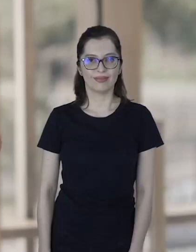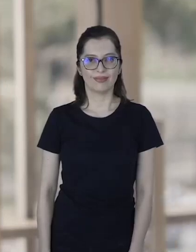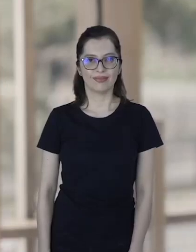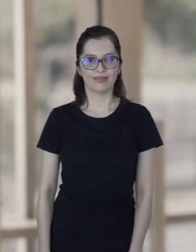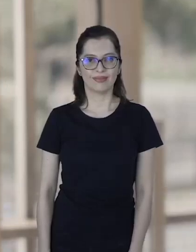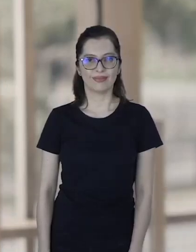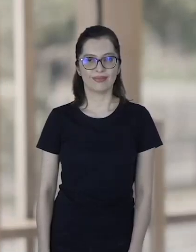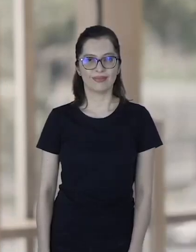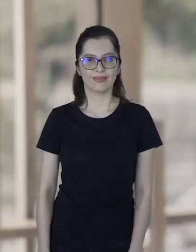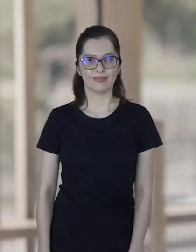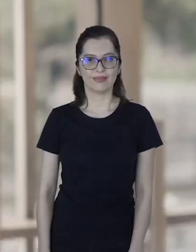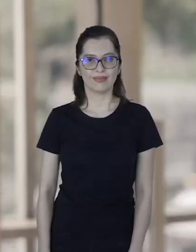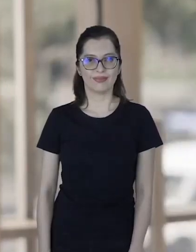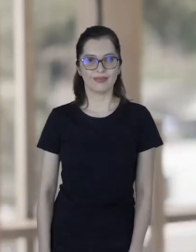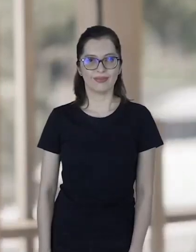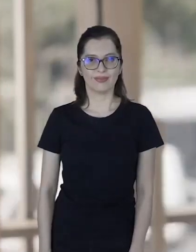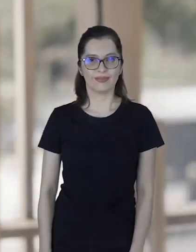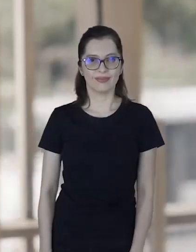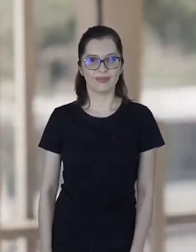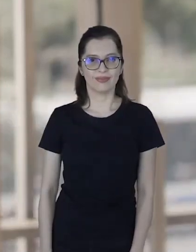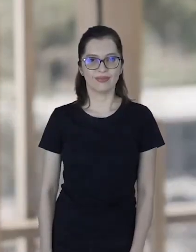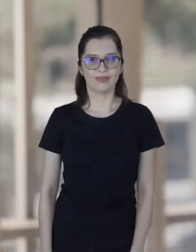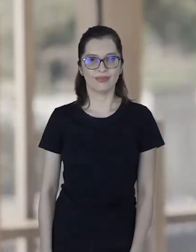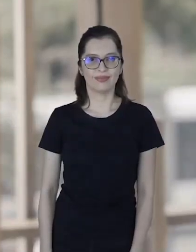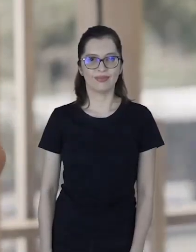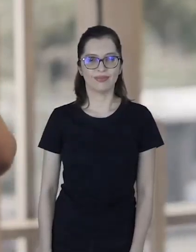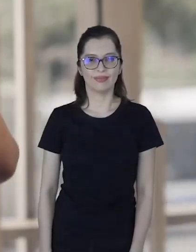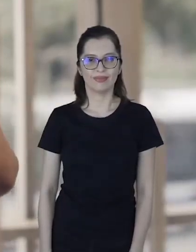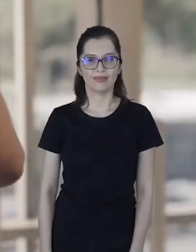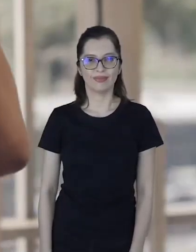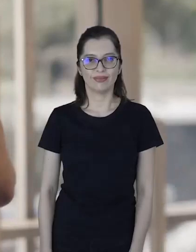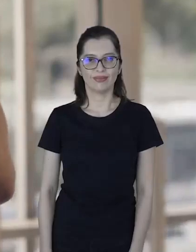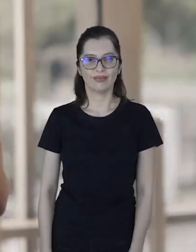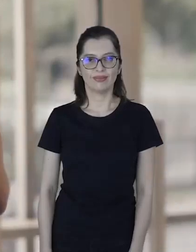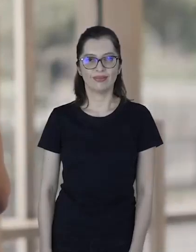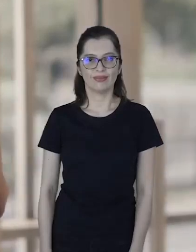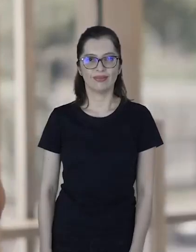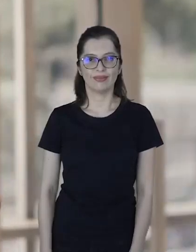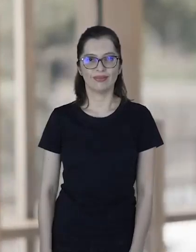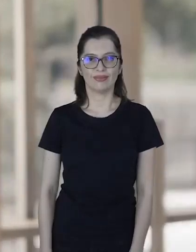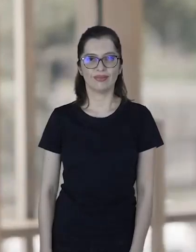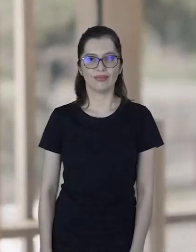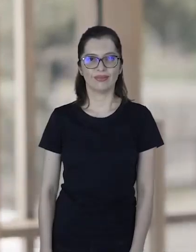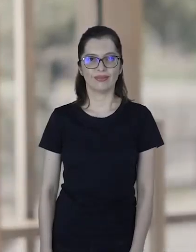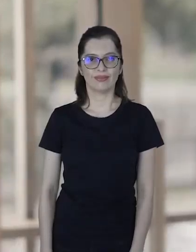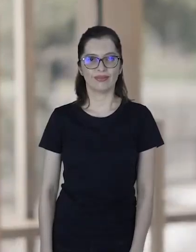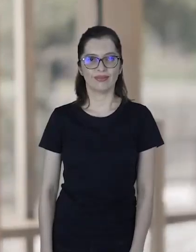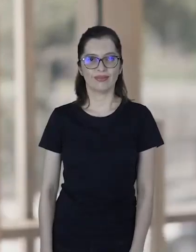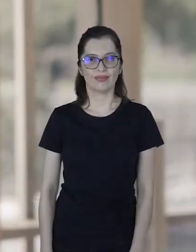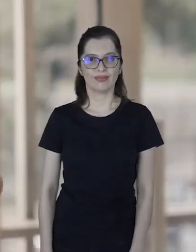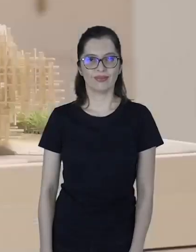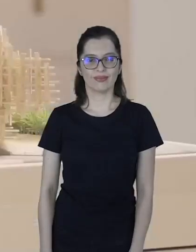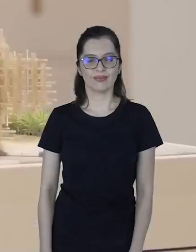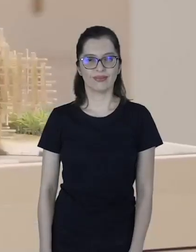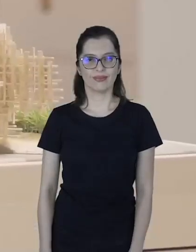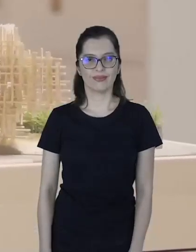transcrição em braile me ajuda a compreender o que está sendo exposto ou o que está sendo dito pelo guia-intérprete. E é isso que falta para